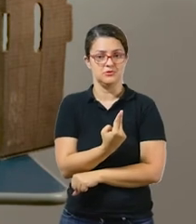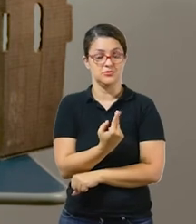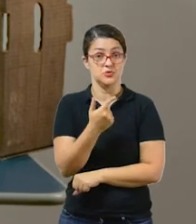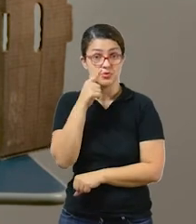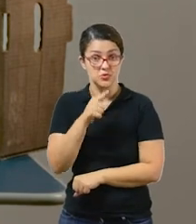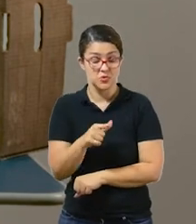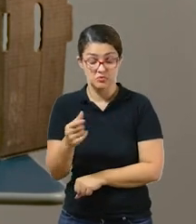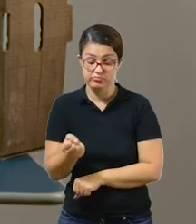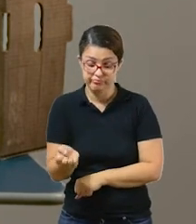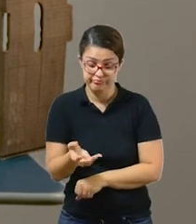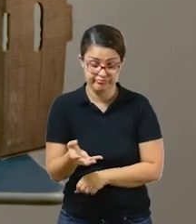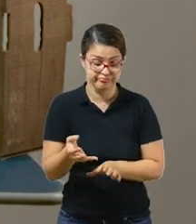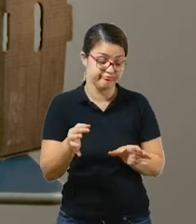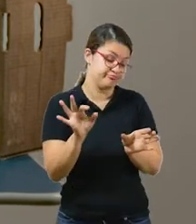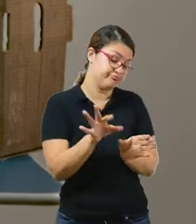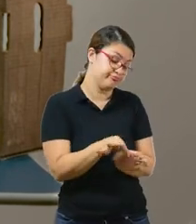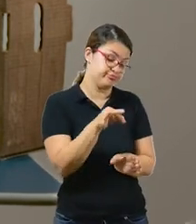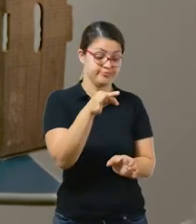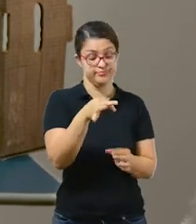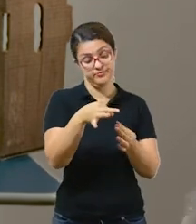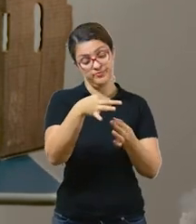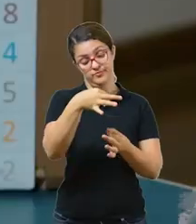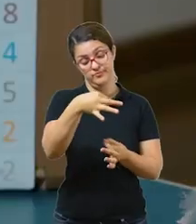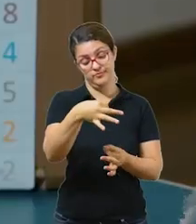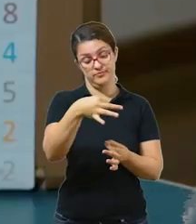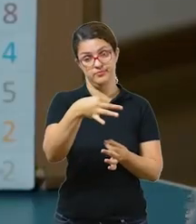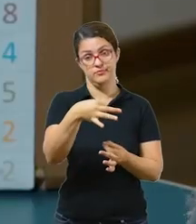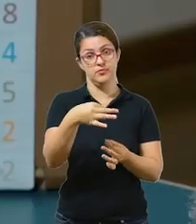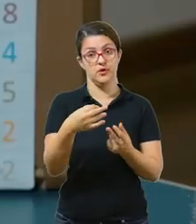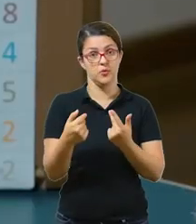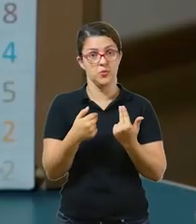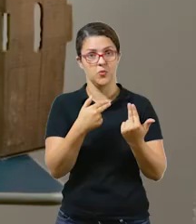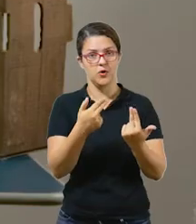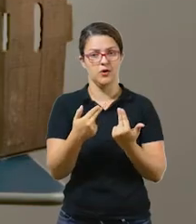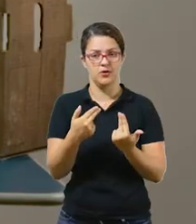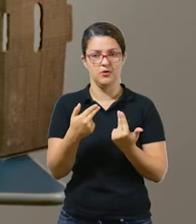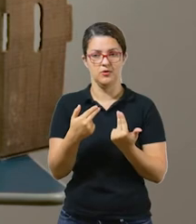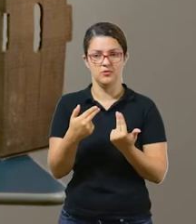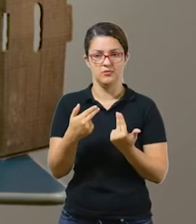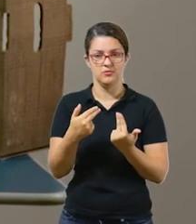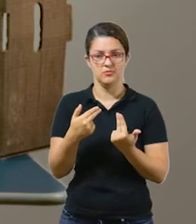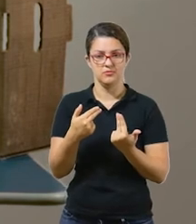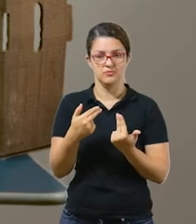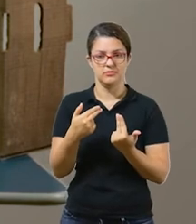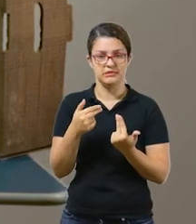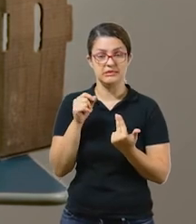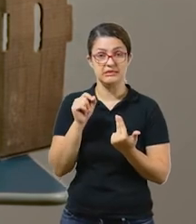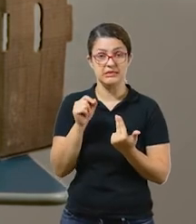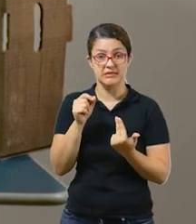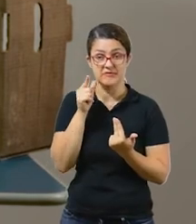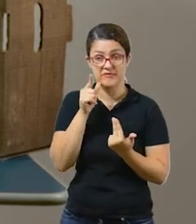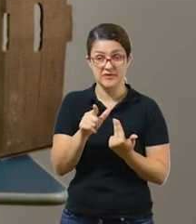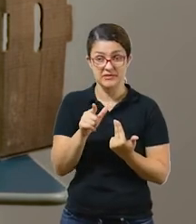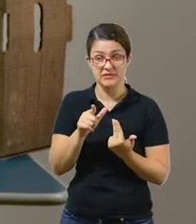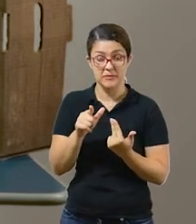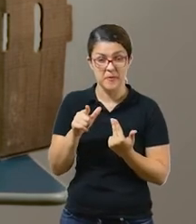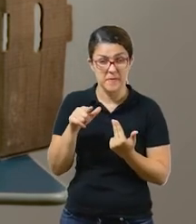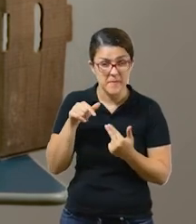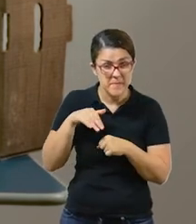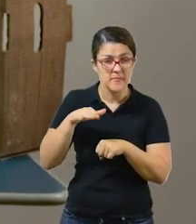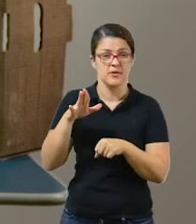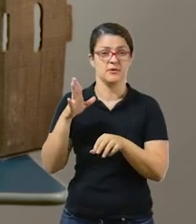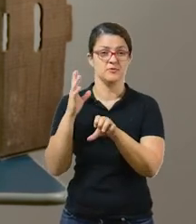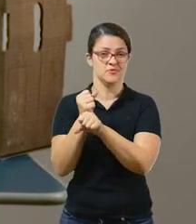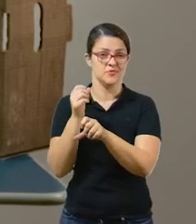novamente, retirar o número e vai fazer o mesmo processo. Vai ganhar a criança que fizer